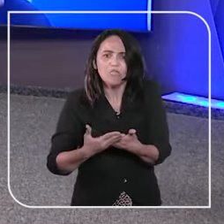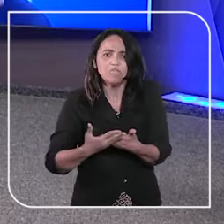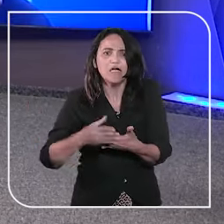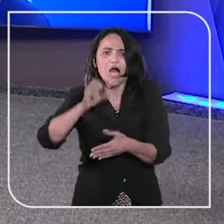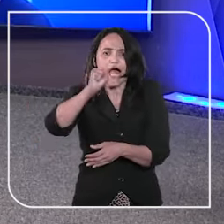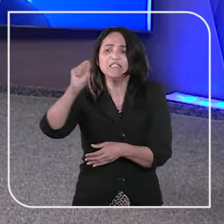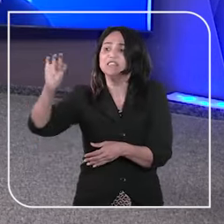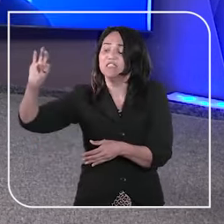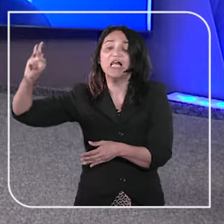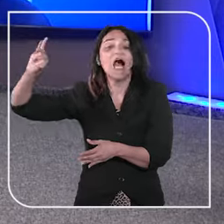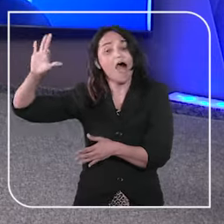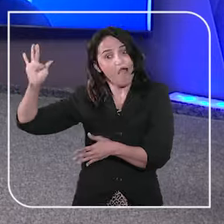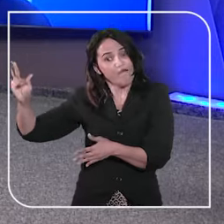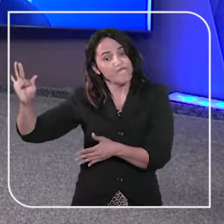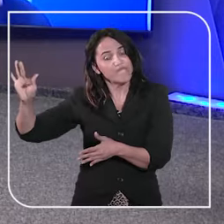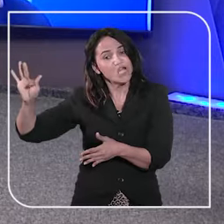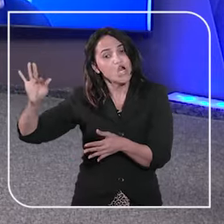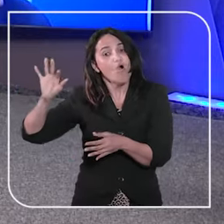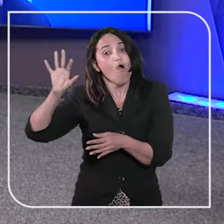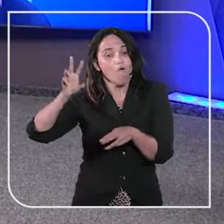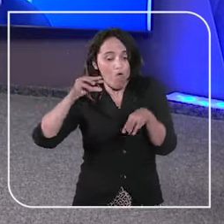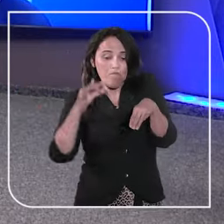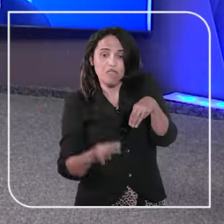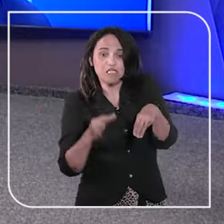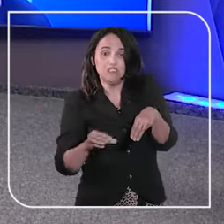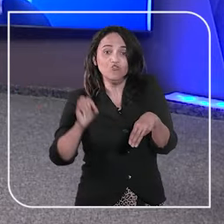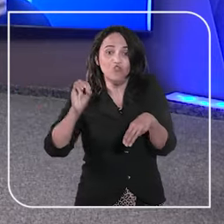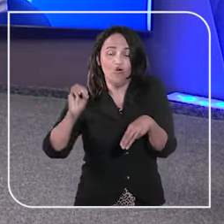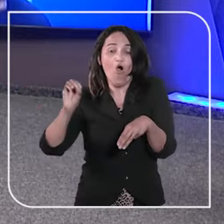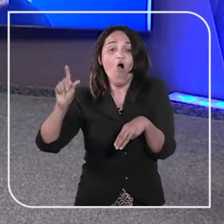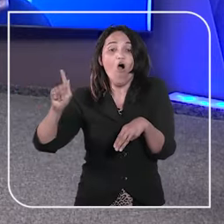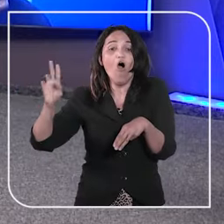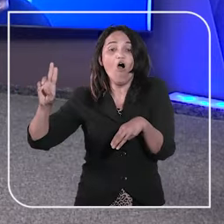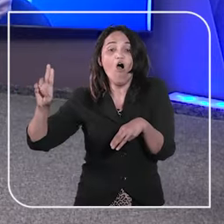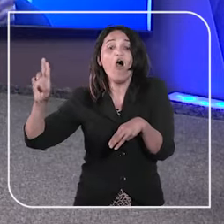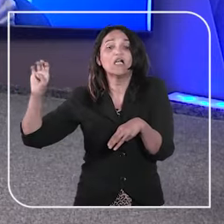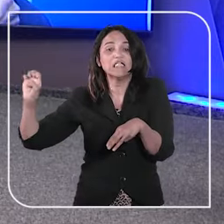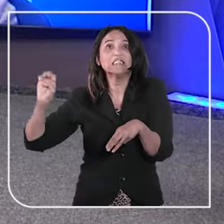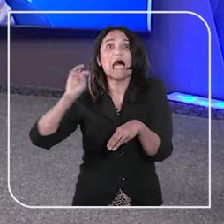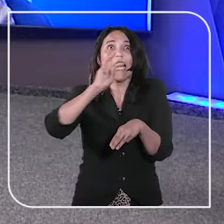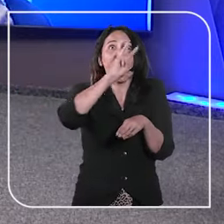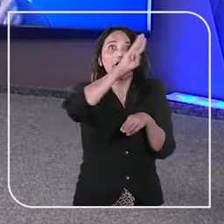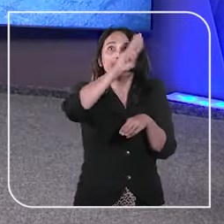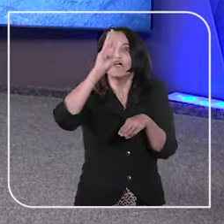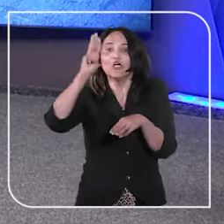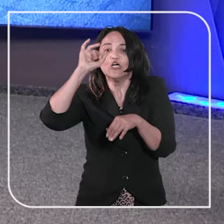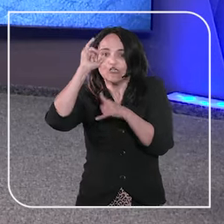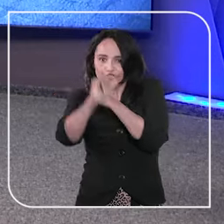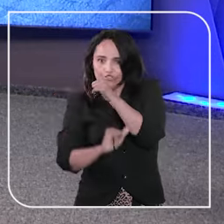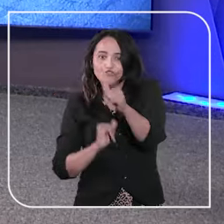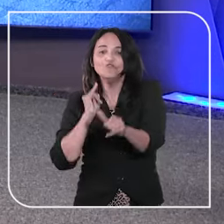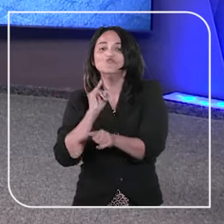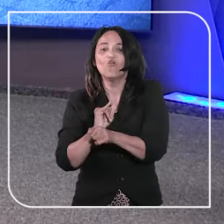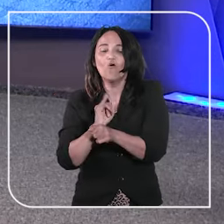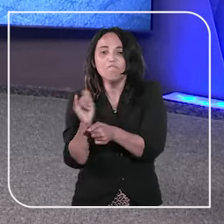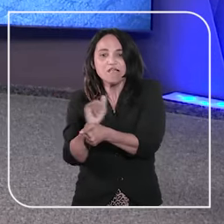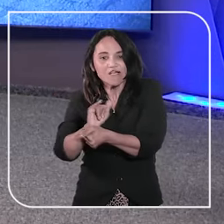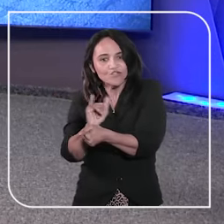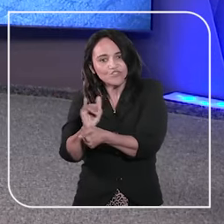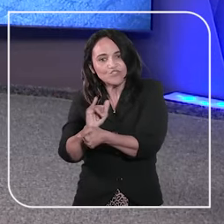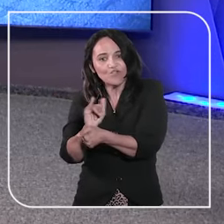de Justiça, ministro Og Fernandes, está disponível no canal do STJ no YouTube e nas principais